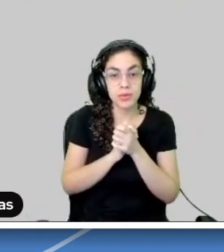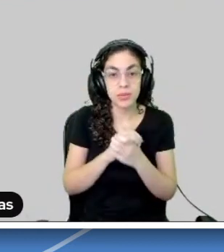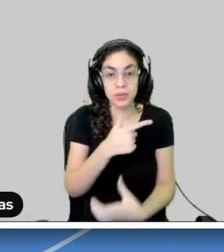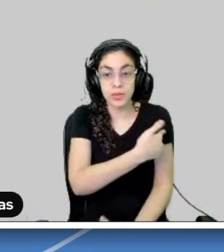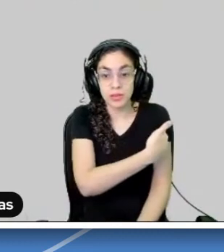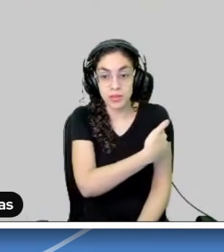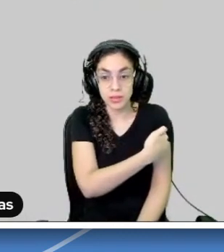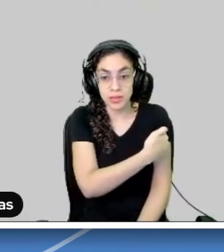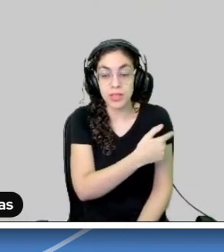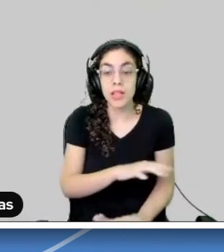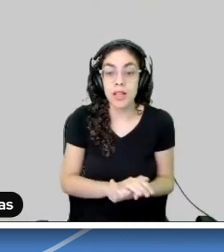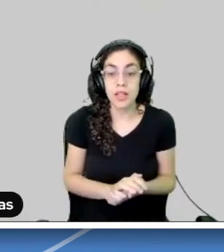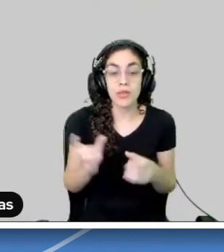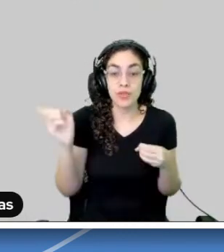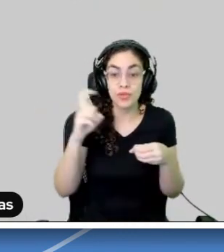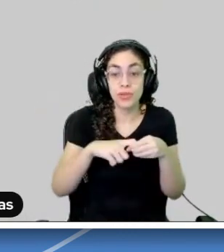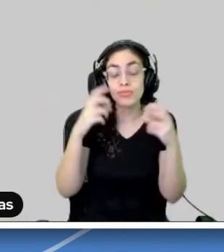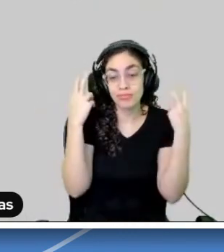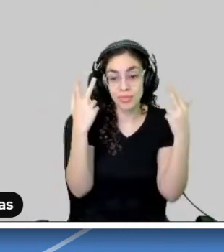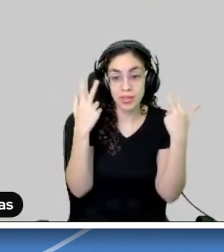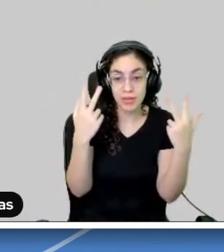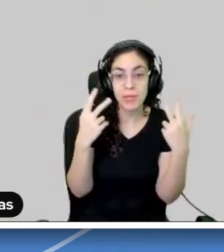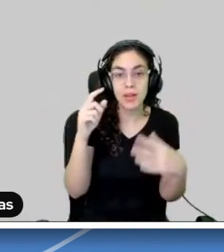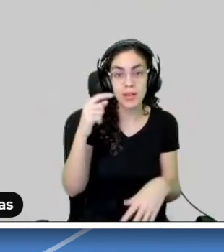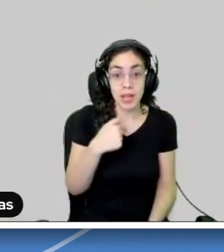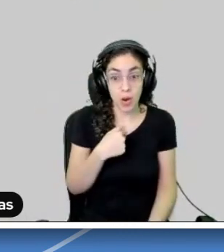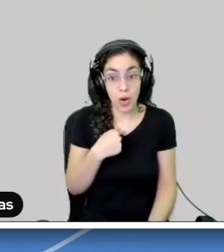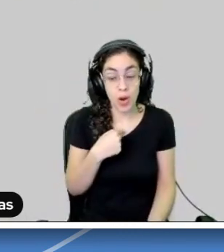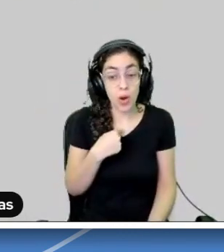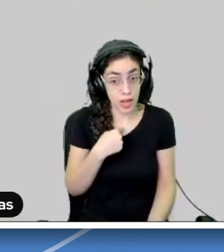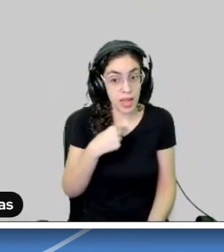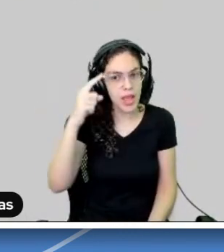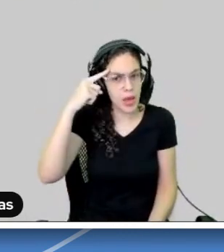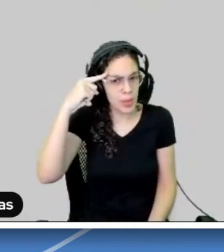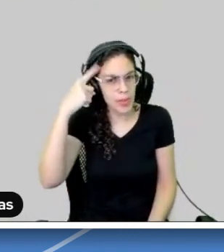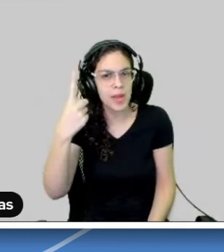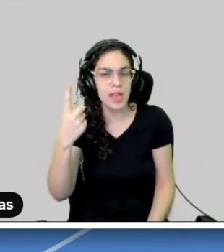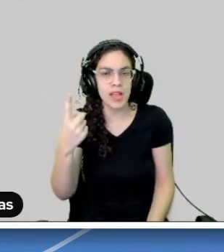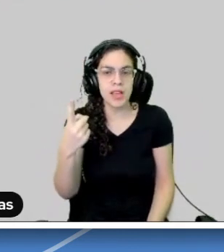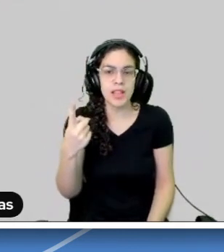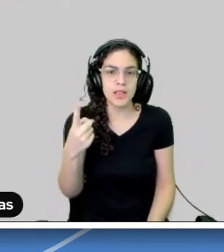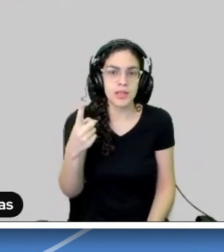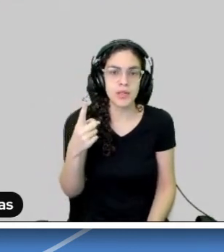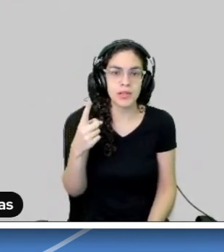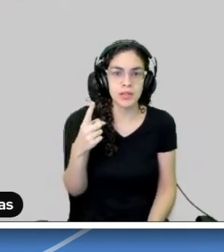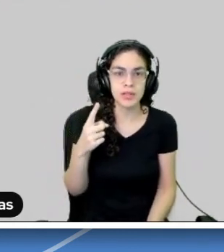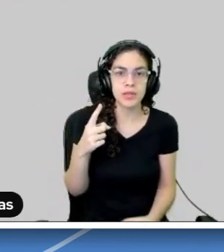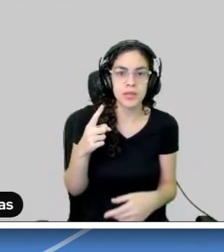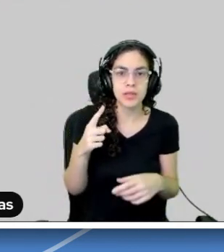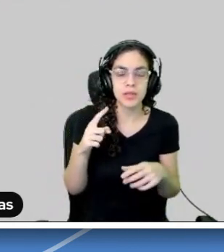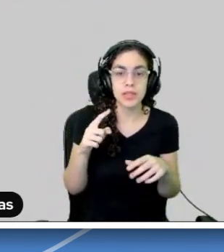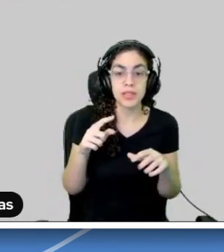e as coisas vão voltar ao normal. E eu aposto, aí é a minha opinião, eu aposto para vocês que o empregador do aluno enorme vai querer